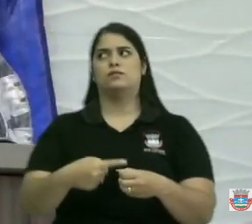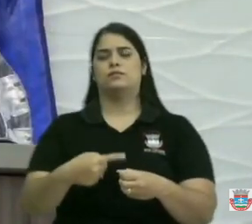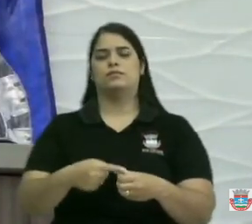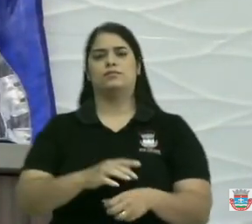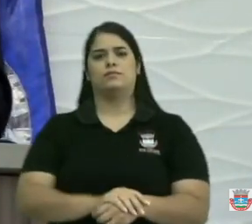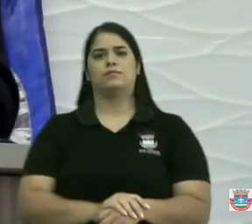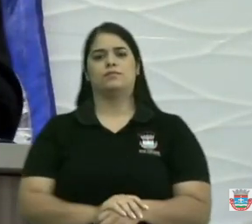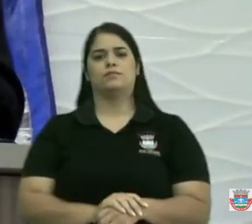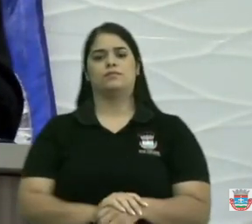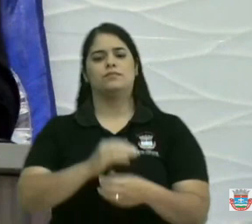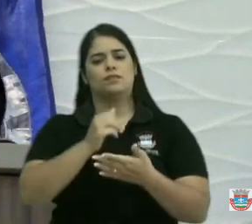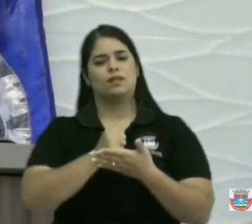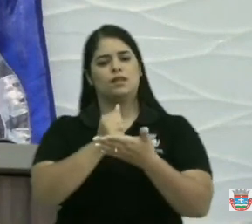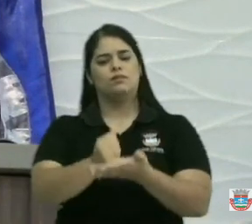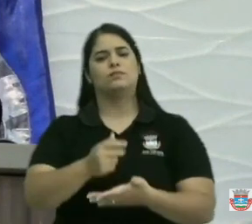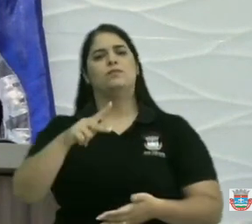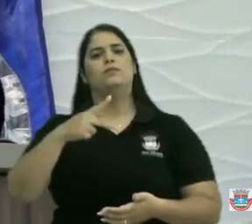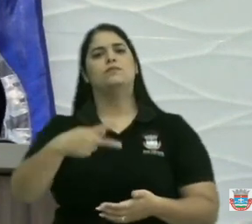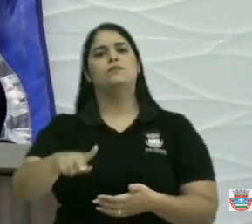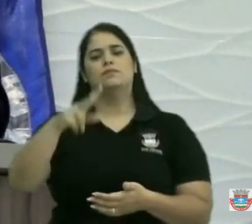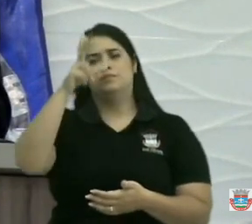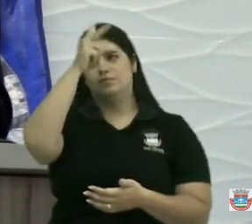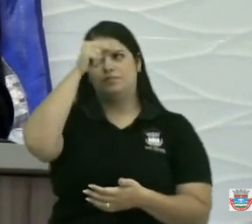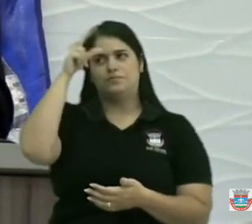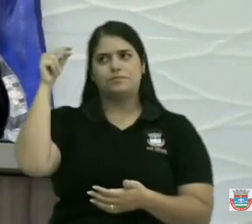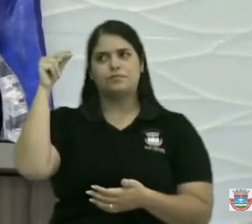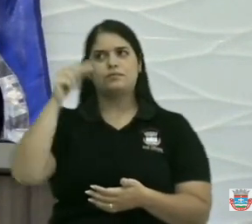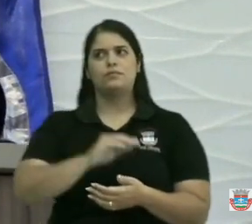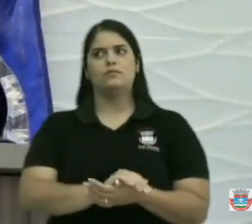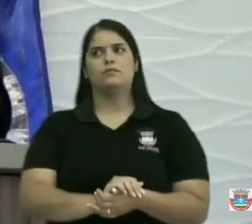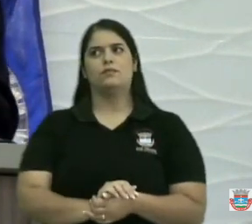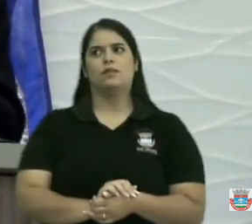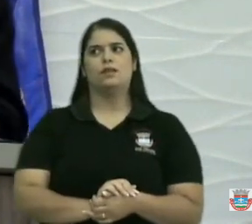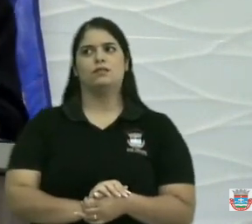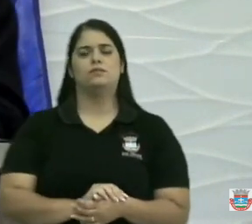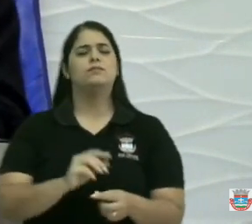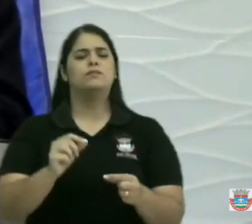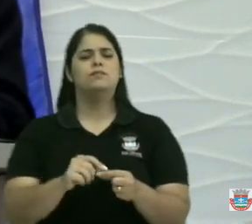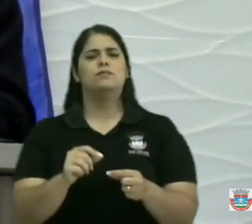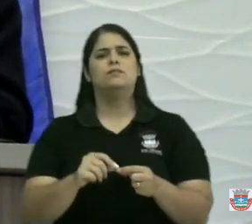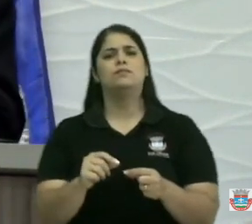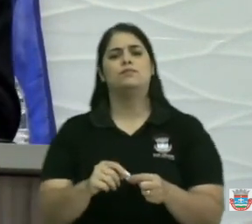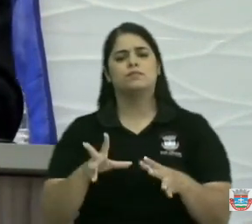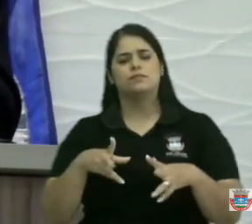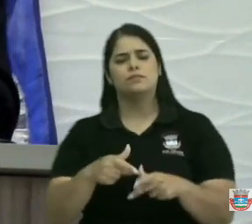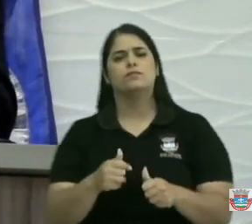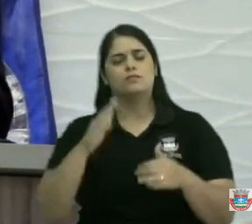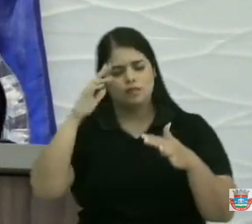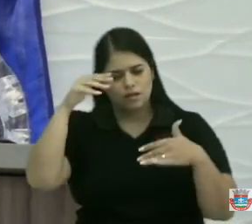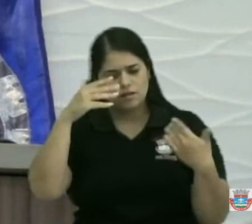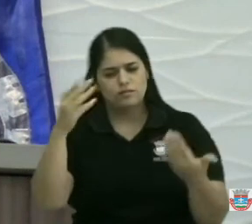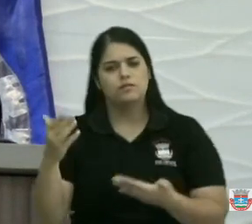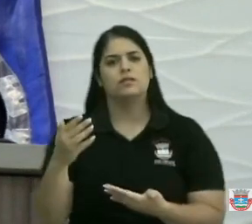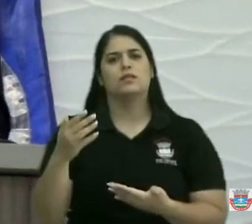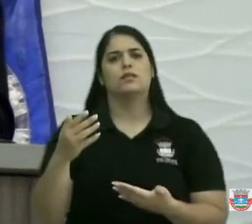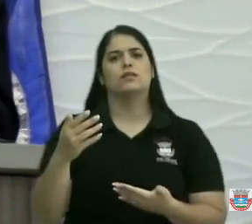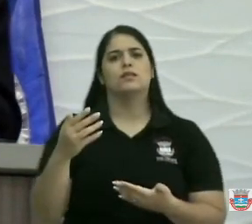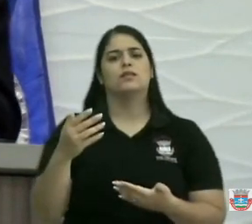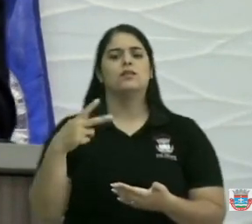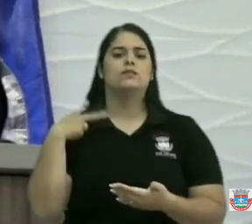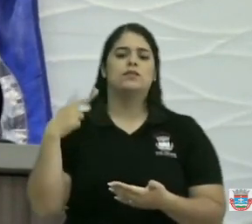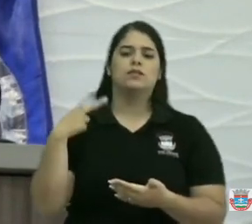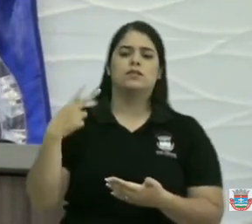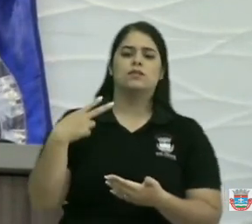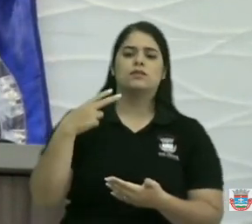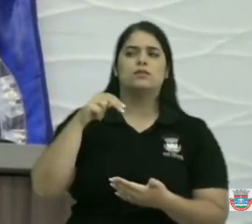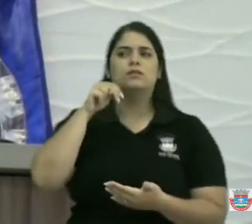defenda seu prefeito, que Vossa Excelência não fala do seu prefeito nem das coisas que ele faz aqui. Vossa Excelência, como o vereador Nilton aqui falou,